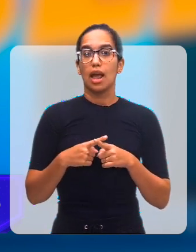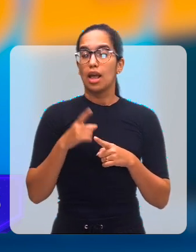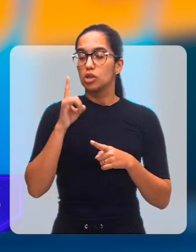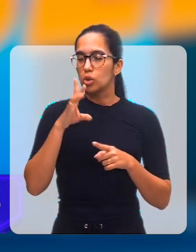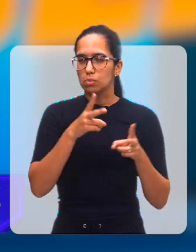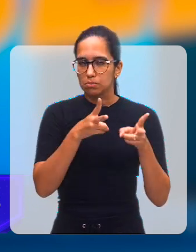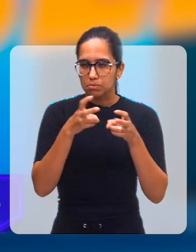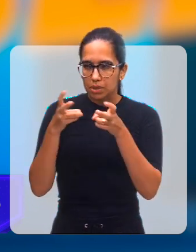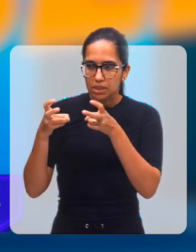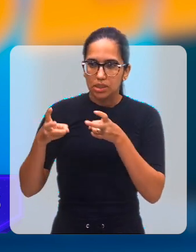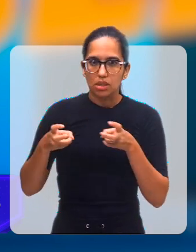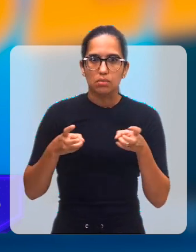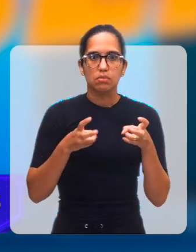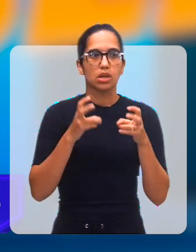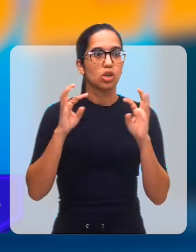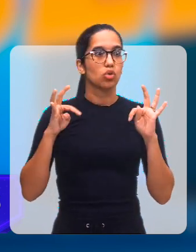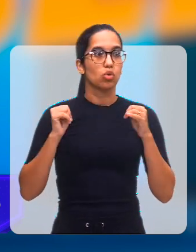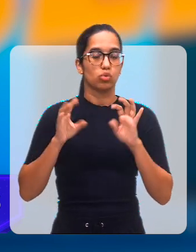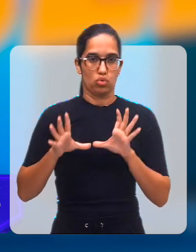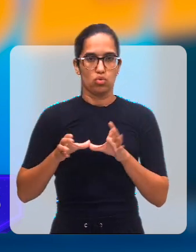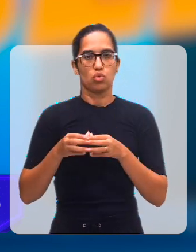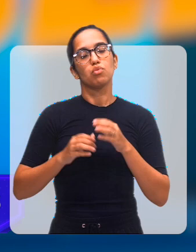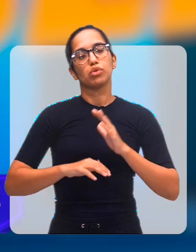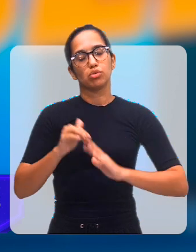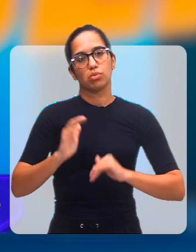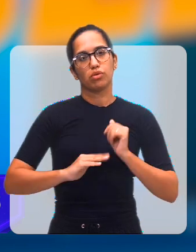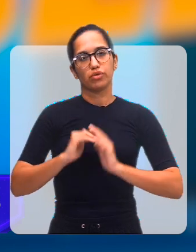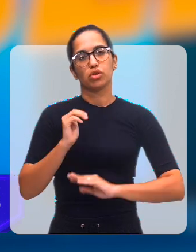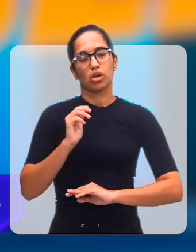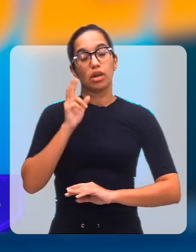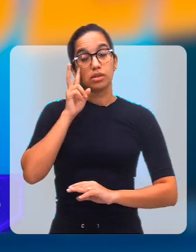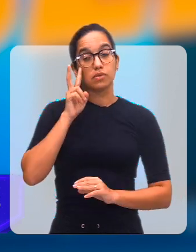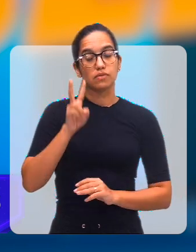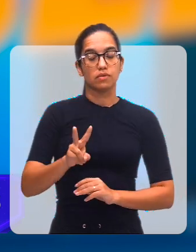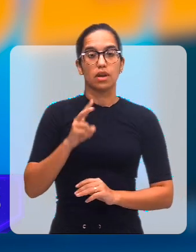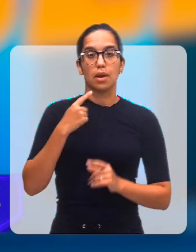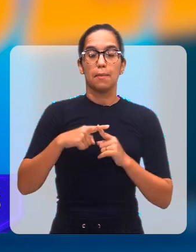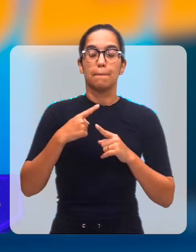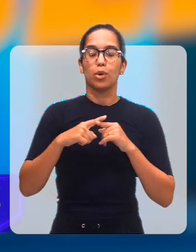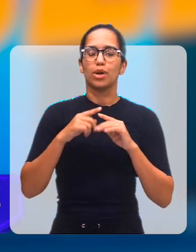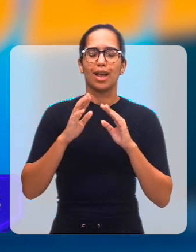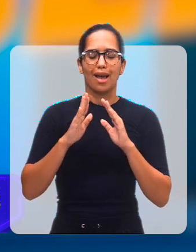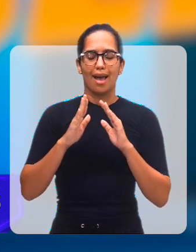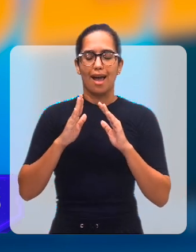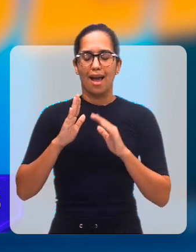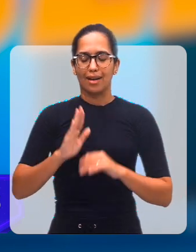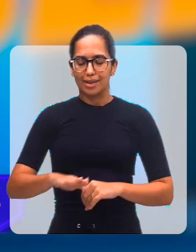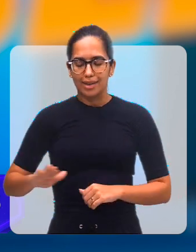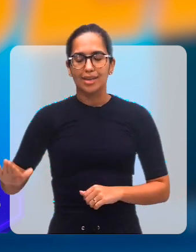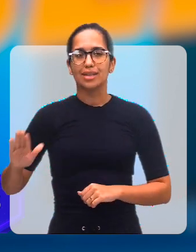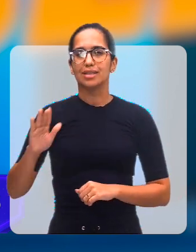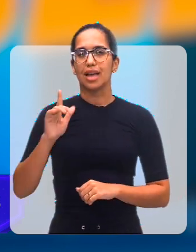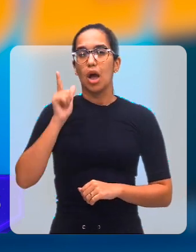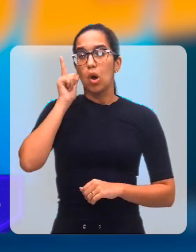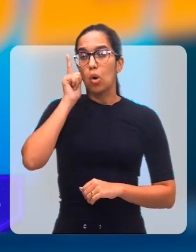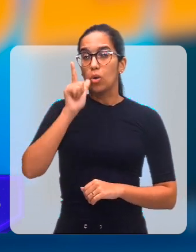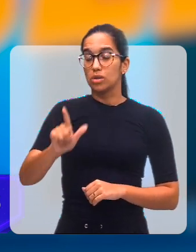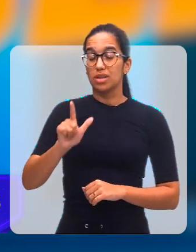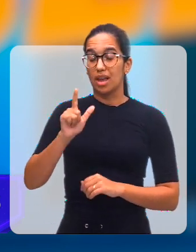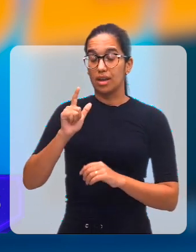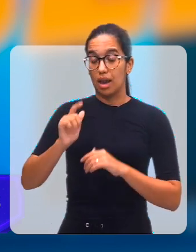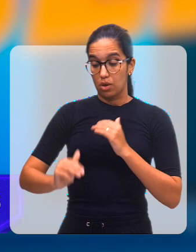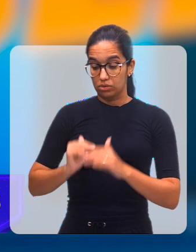é uma questão prática de observação nossa, de toda a equipe. A criança é um ser humano que tem uma